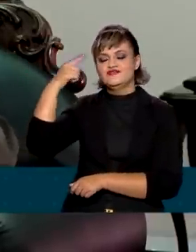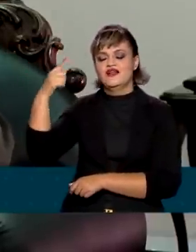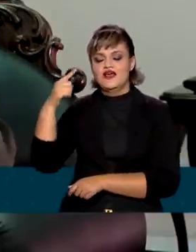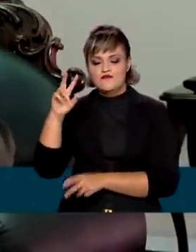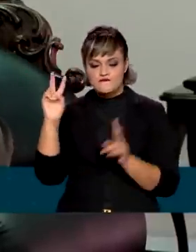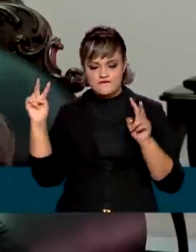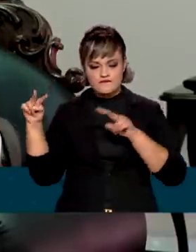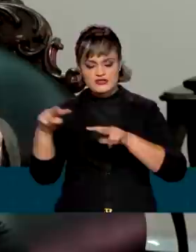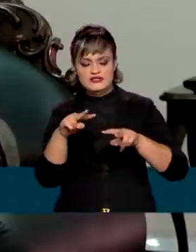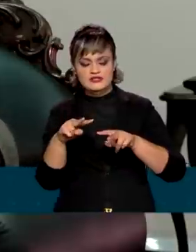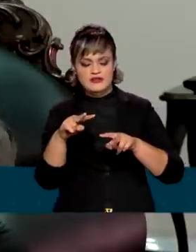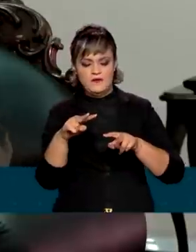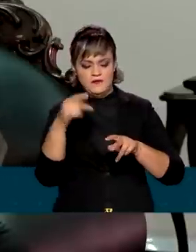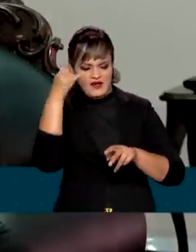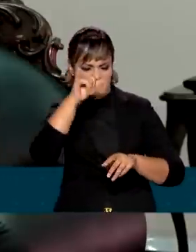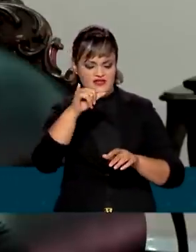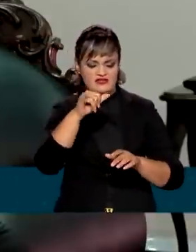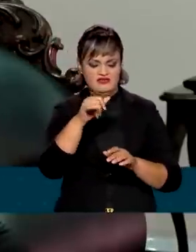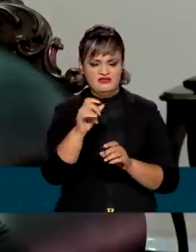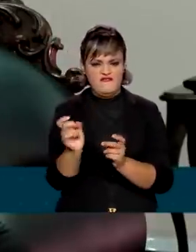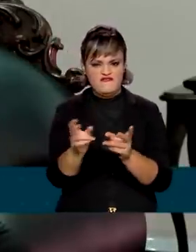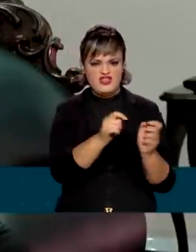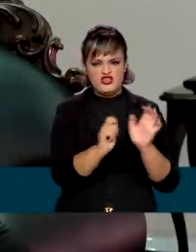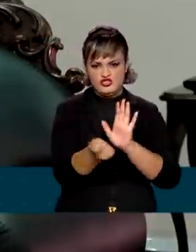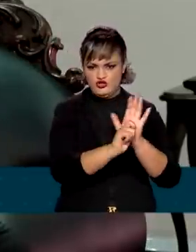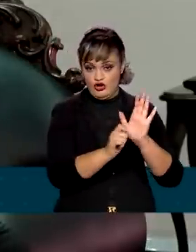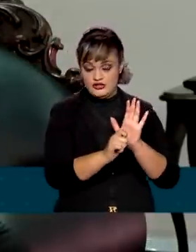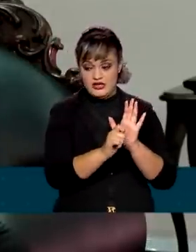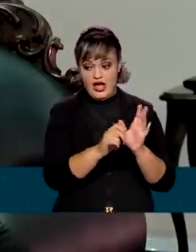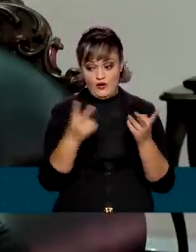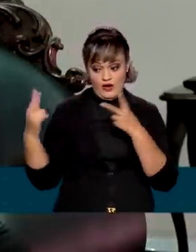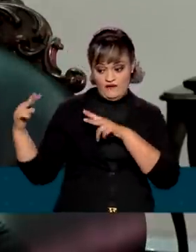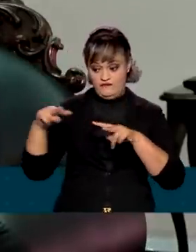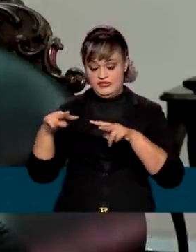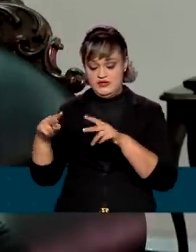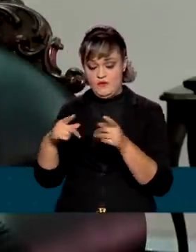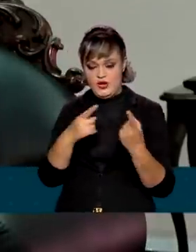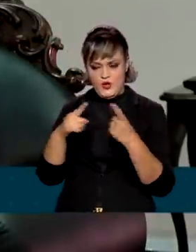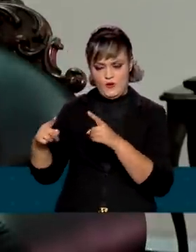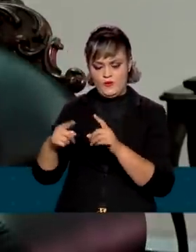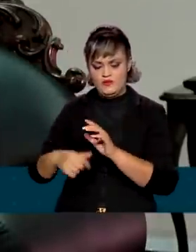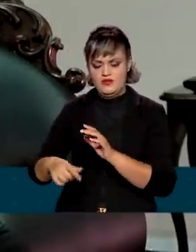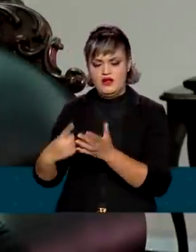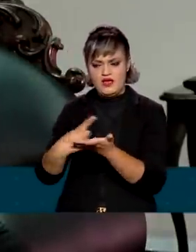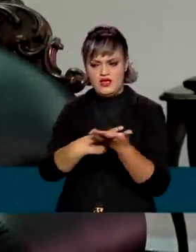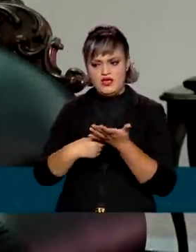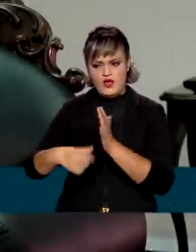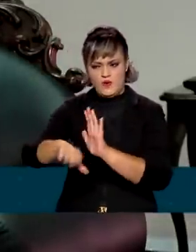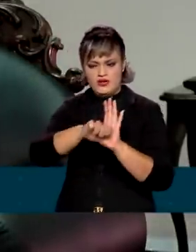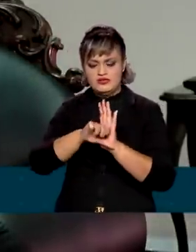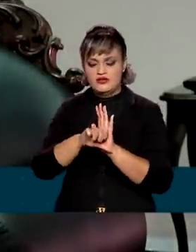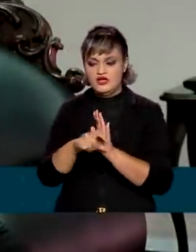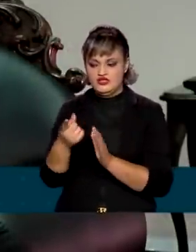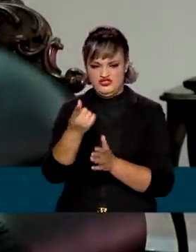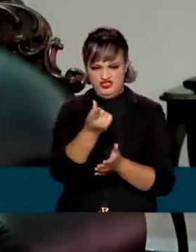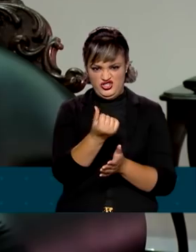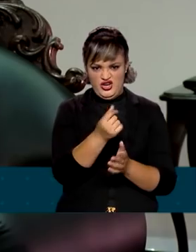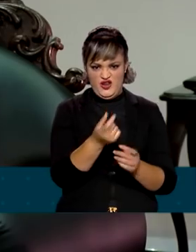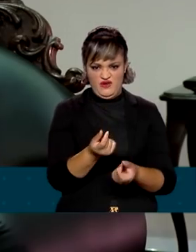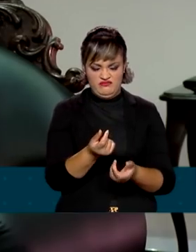capitalista de combate ao tráfico de drogas. Hoje a gente usa essa visão capitalista de combate ao crime organizado, que é tirar o dinheiro do tráfico,